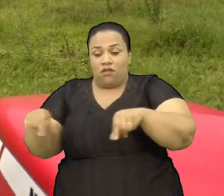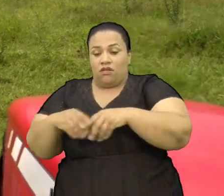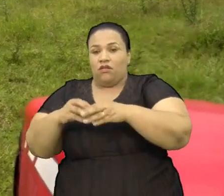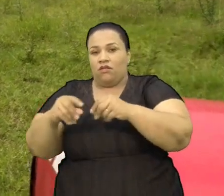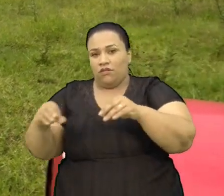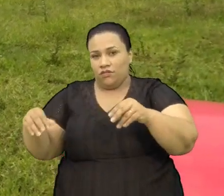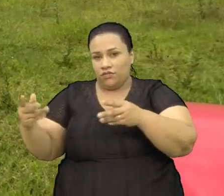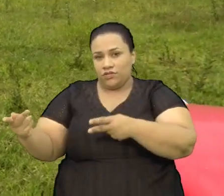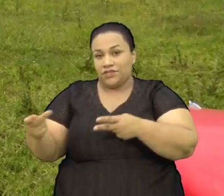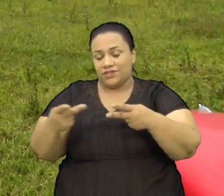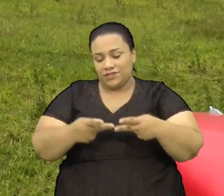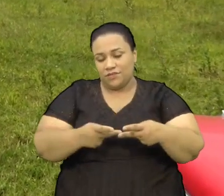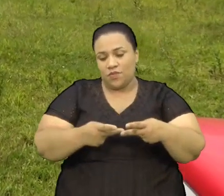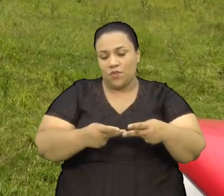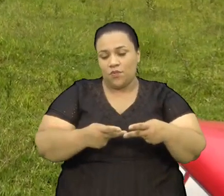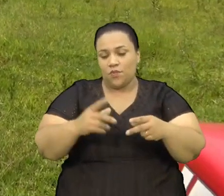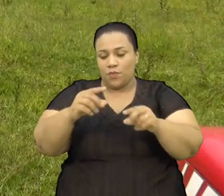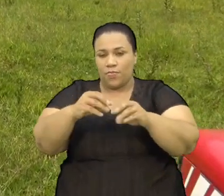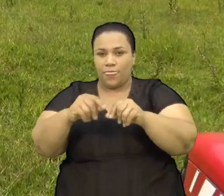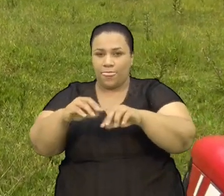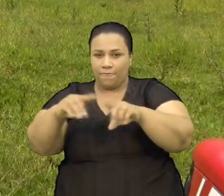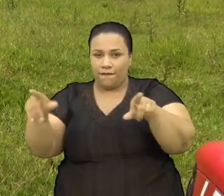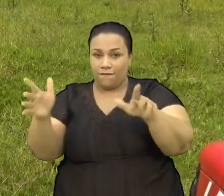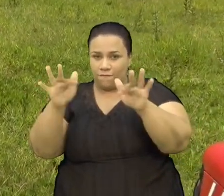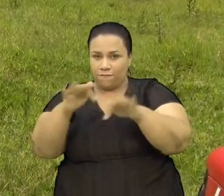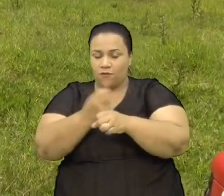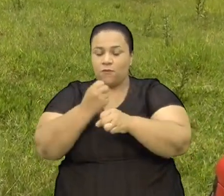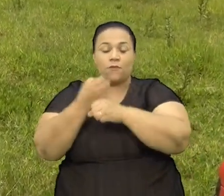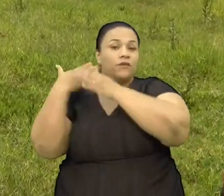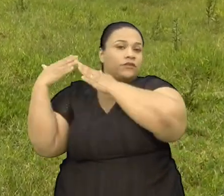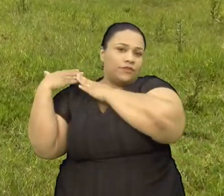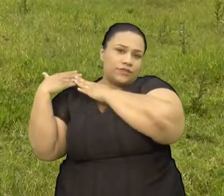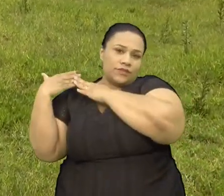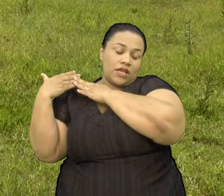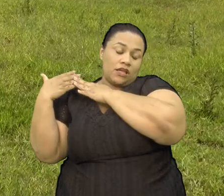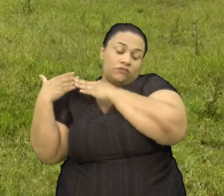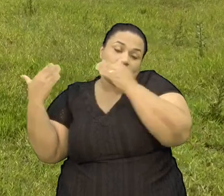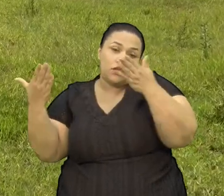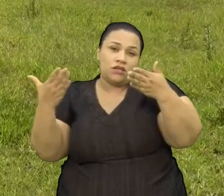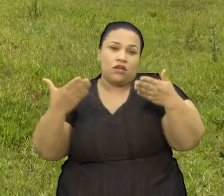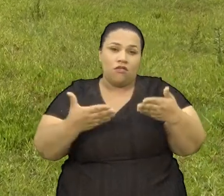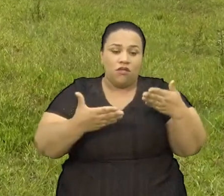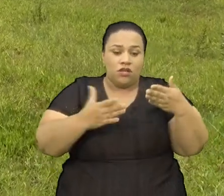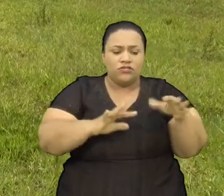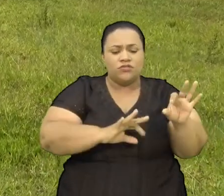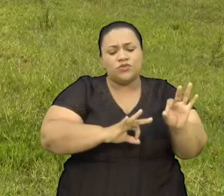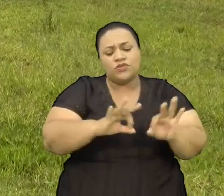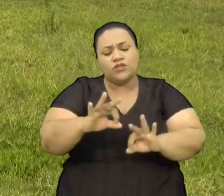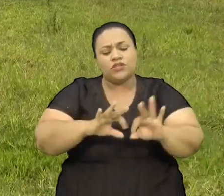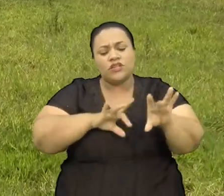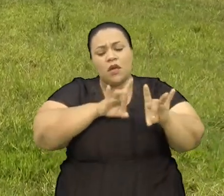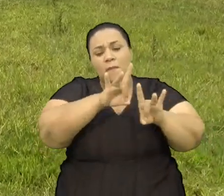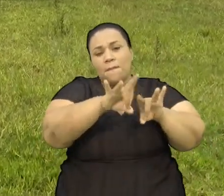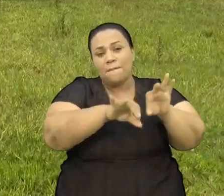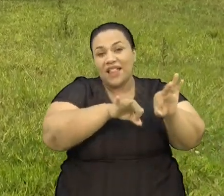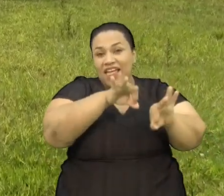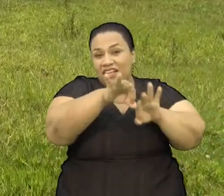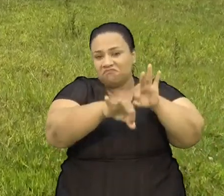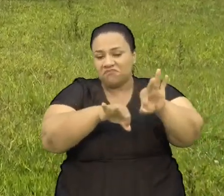A gente recebeu Essa terra No final do ano passado Né E nesse momento A gente está Na etapa De